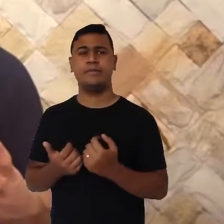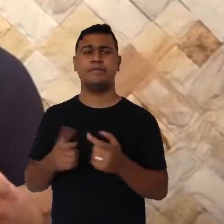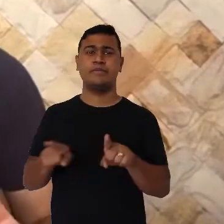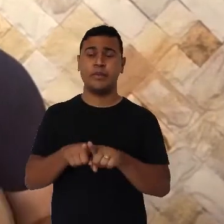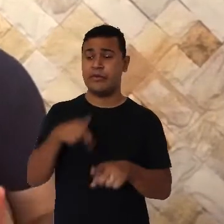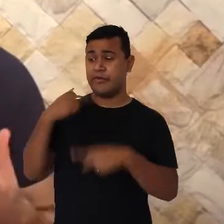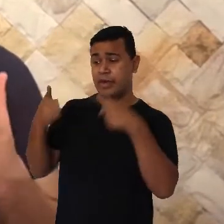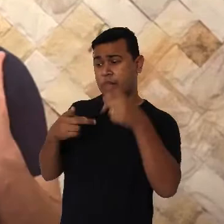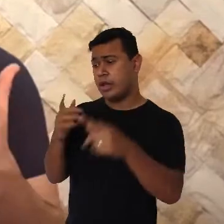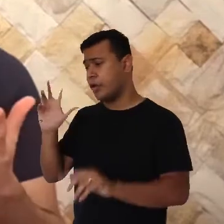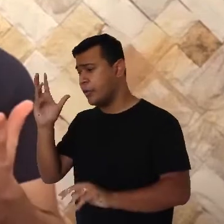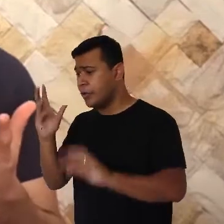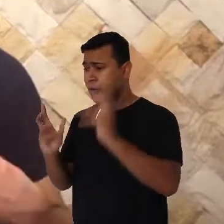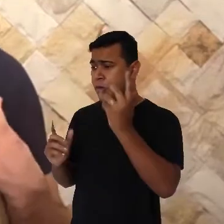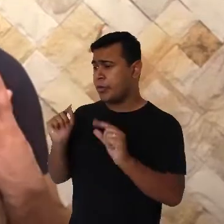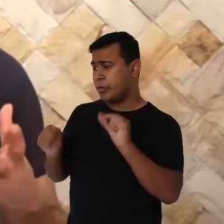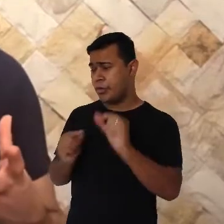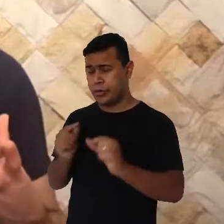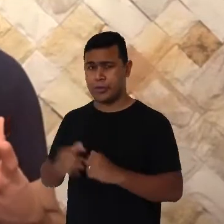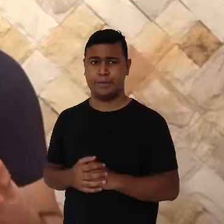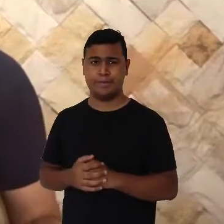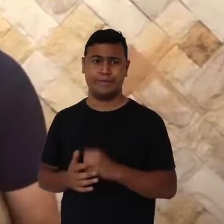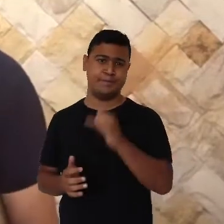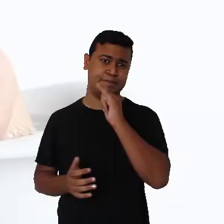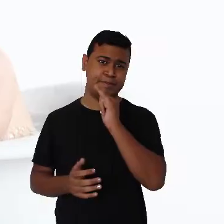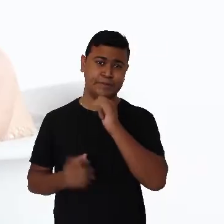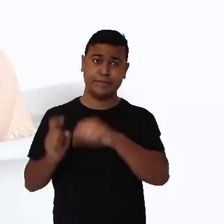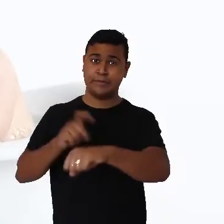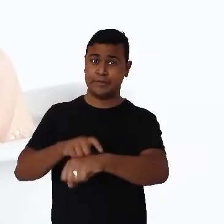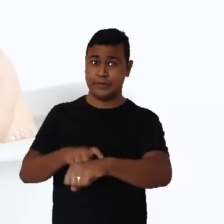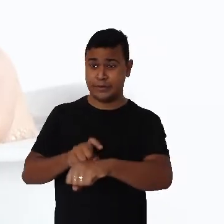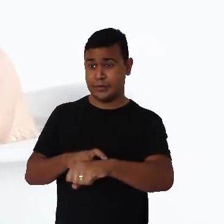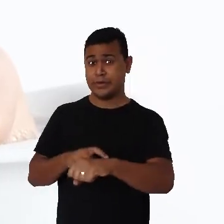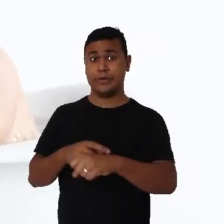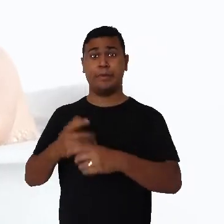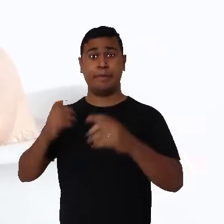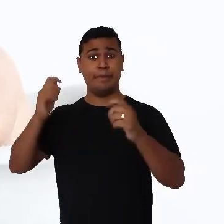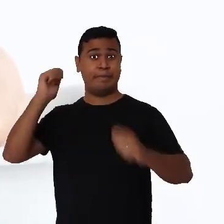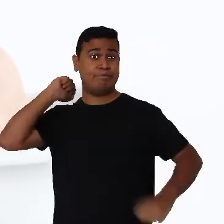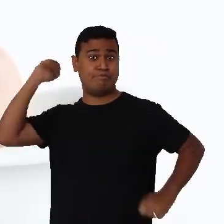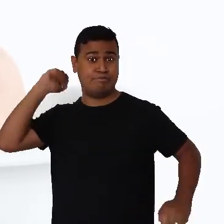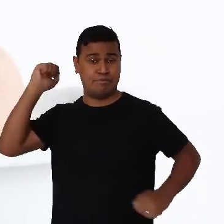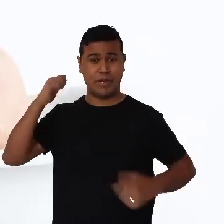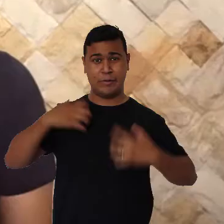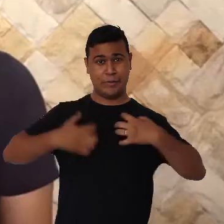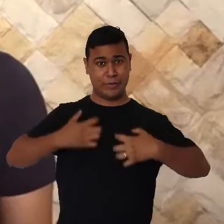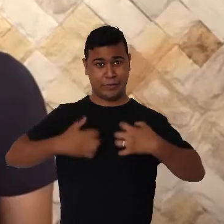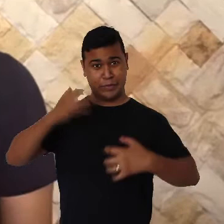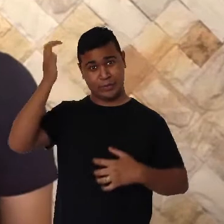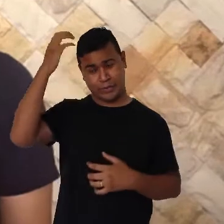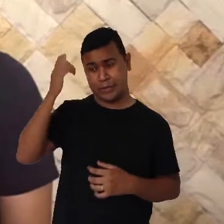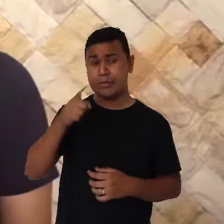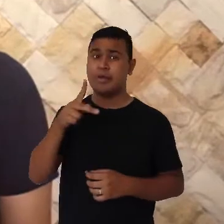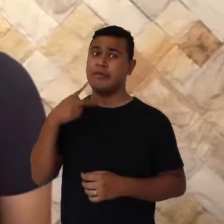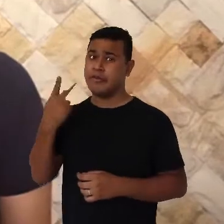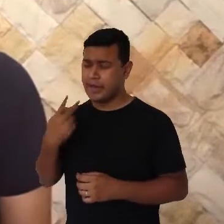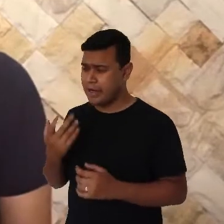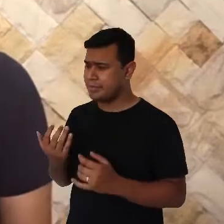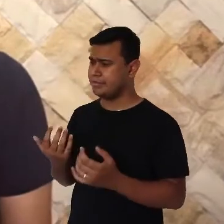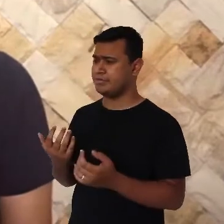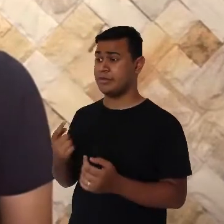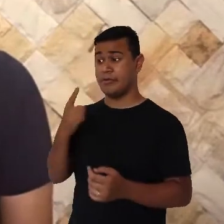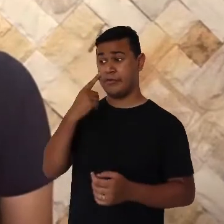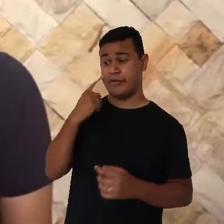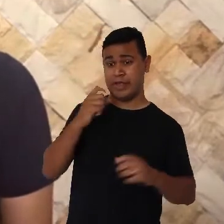está acontecendo. Por exemplo, no horário do banho dizer Está na hora do banho, vamos lá? Ao mesmo tempo em que você mostra a